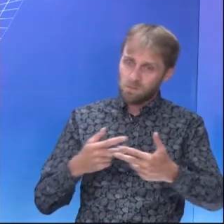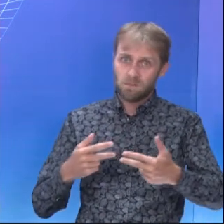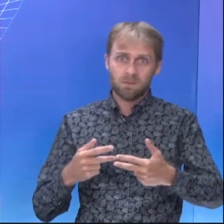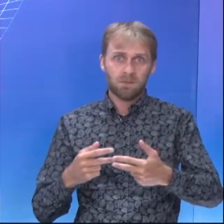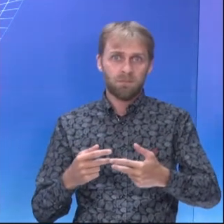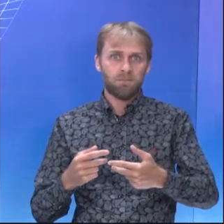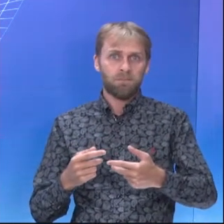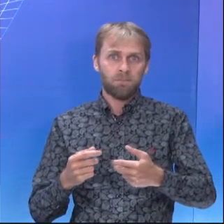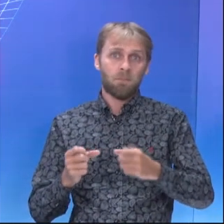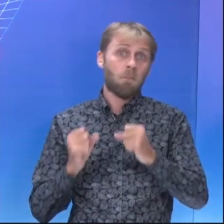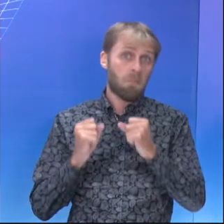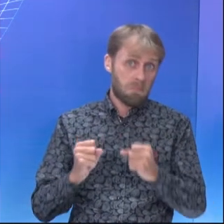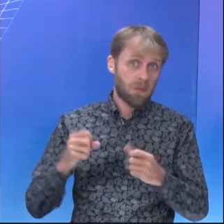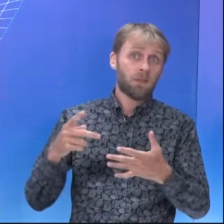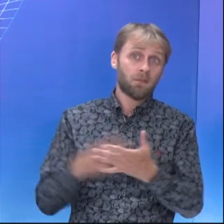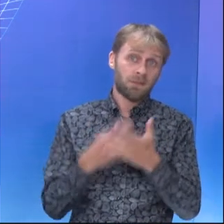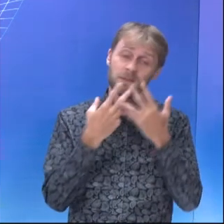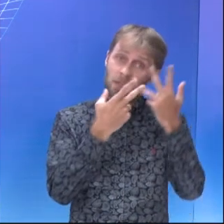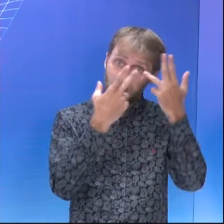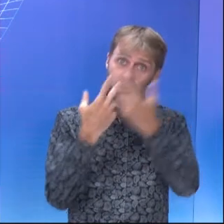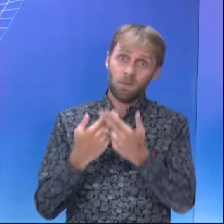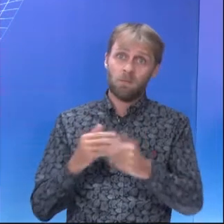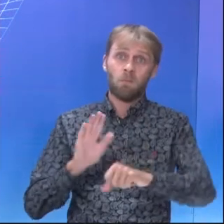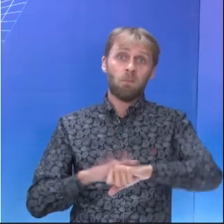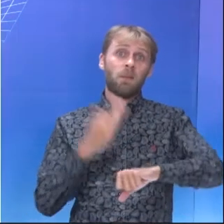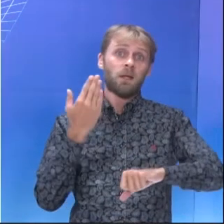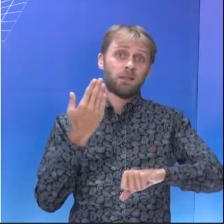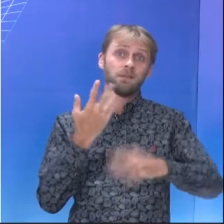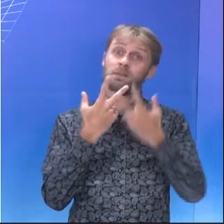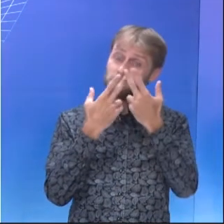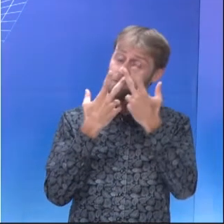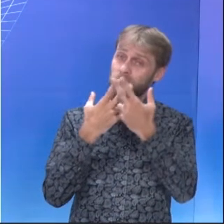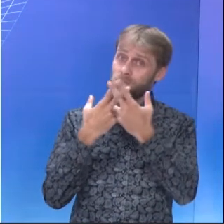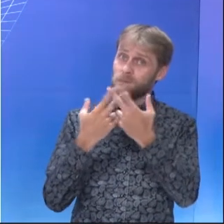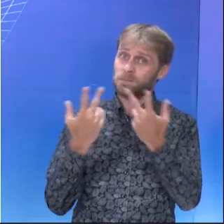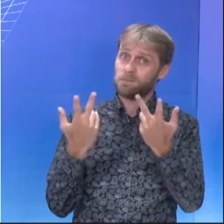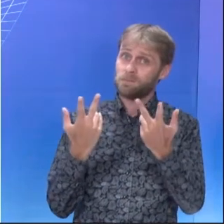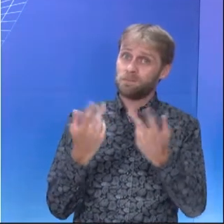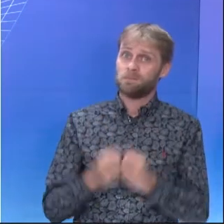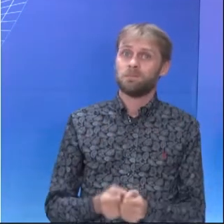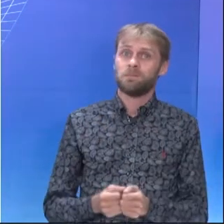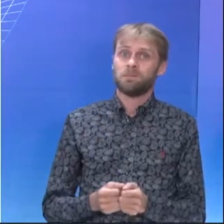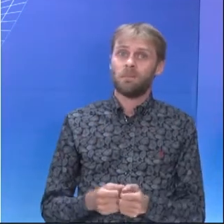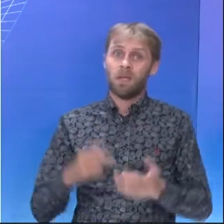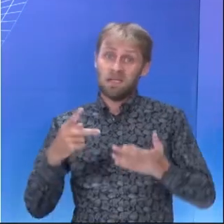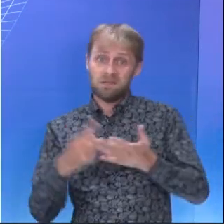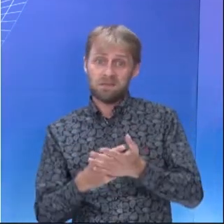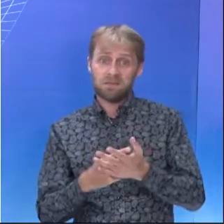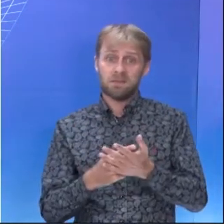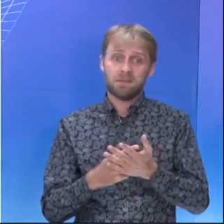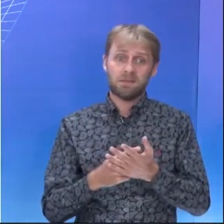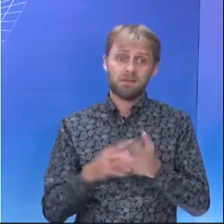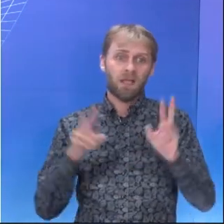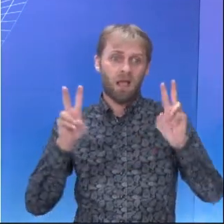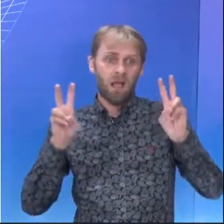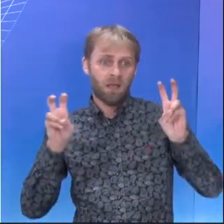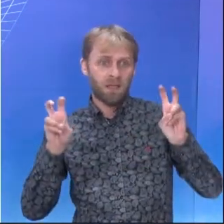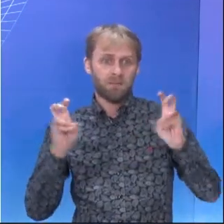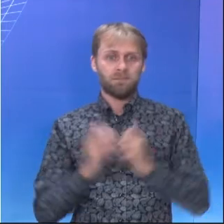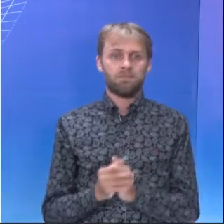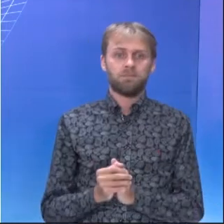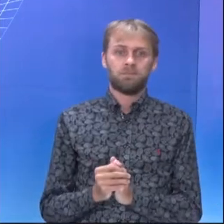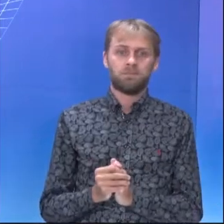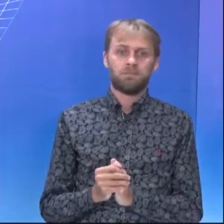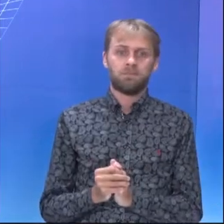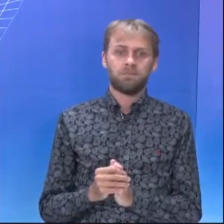Deixa aberto pra, assim, que mais acidentes desses aconteçam. Colocar acidentes entre aspas ainda, né? Mais